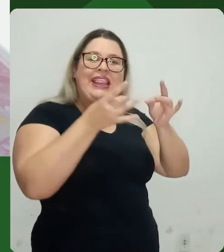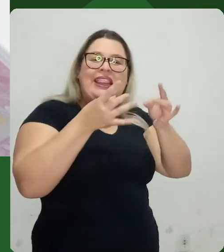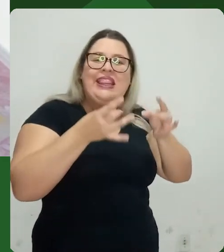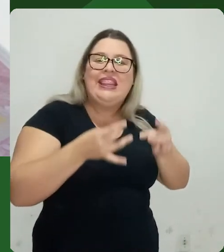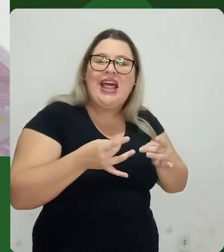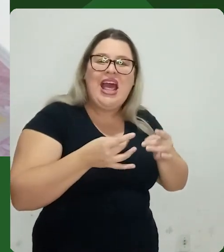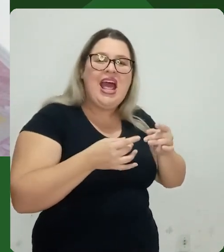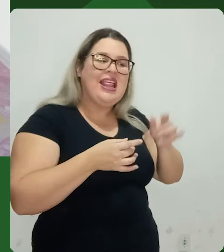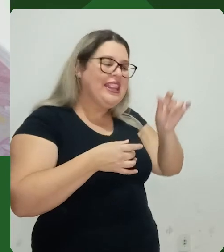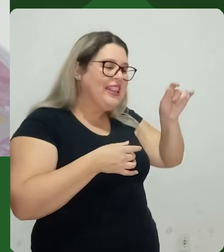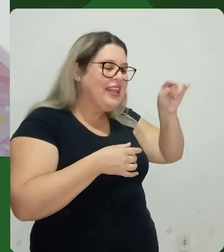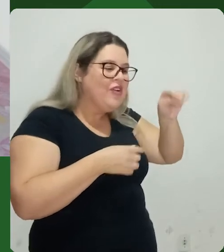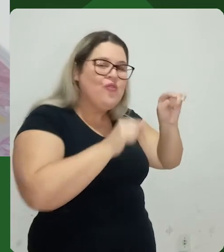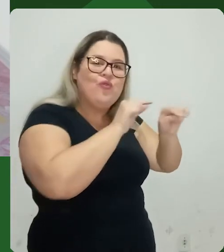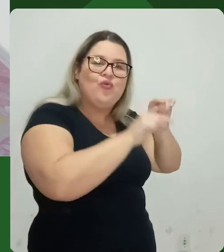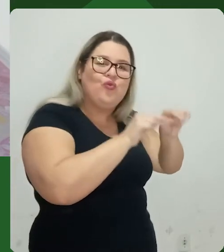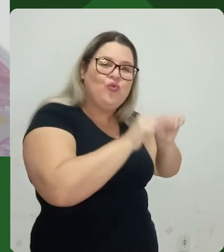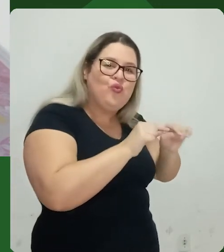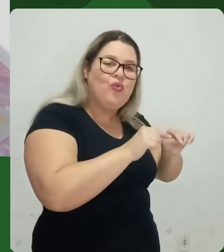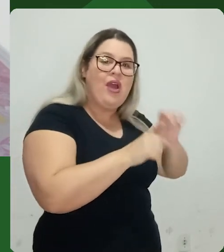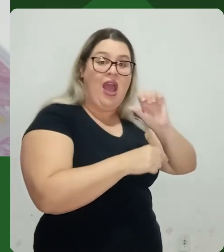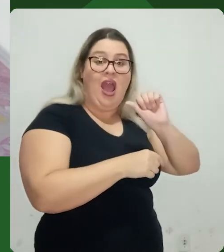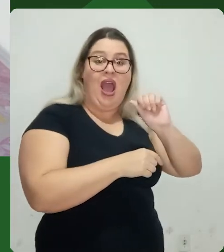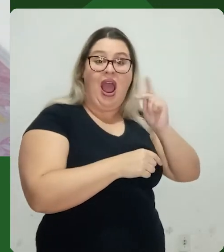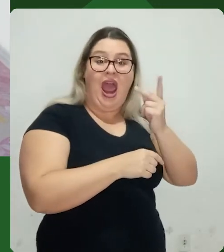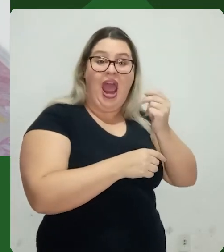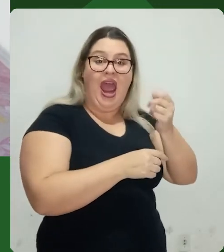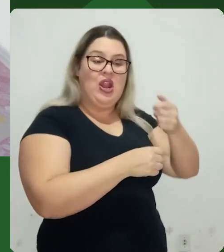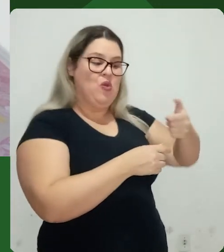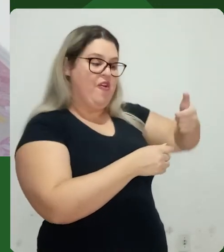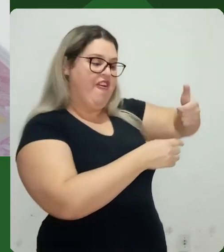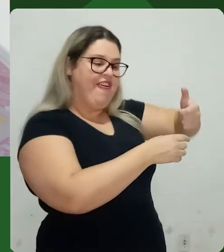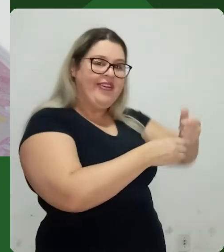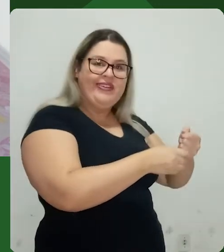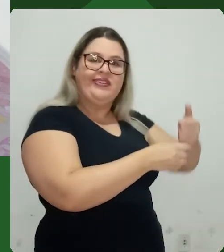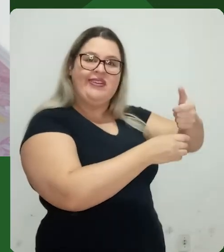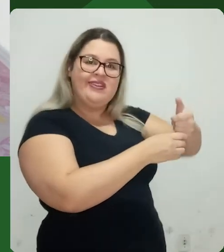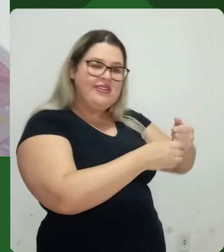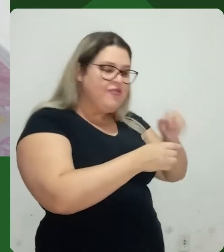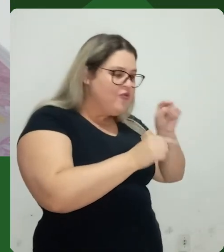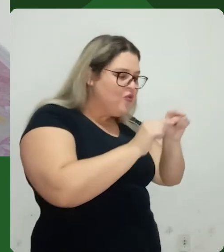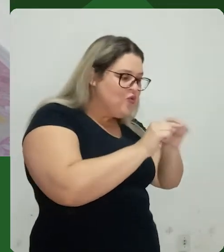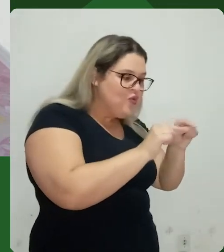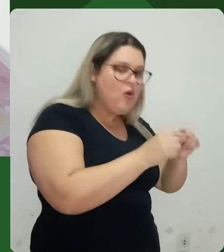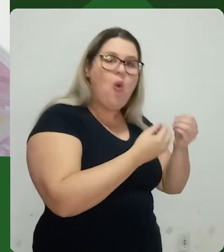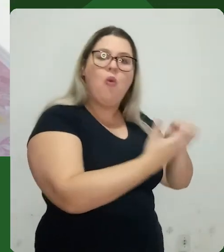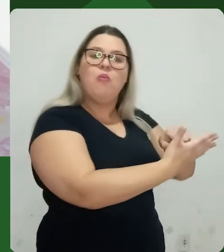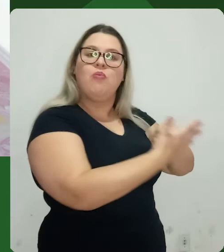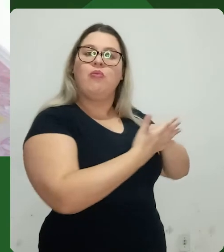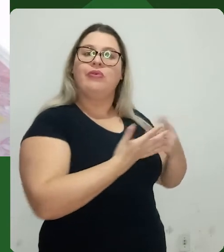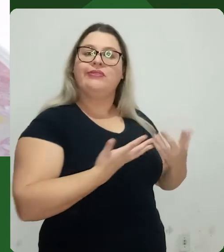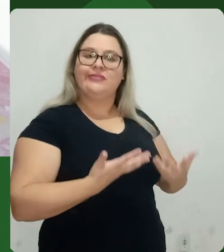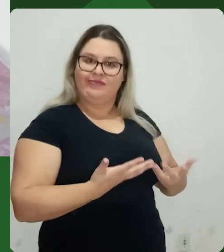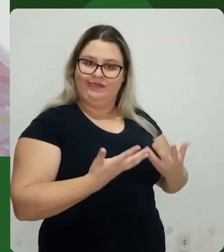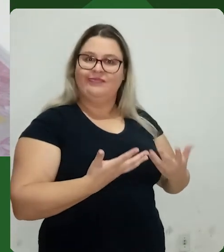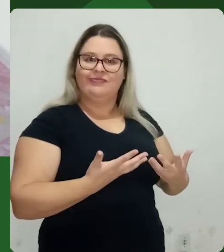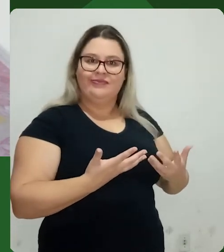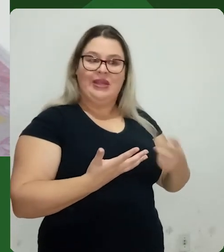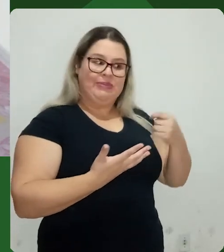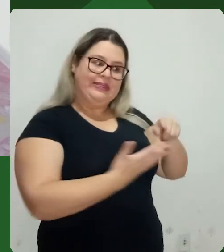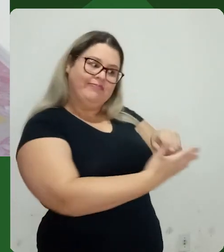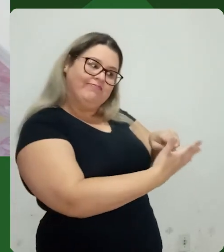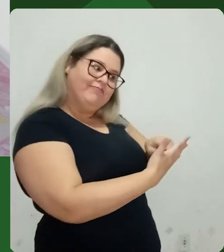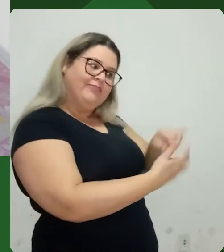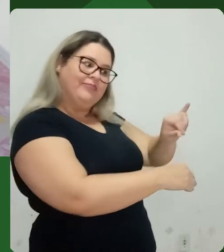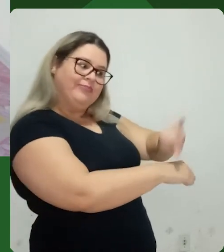principal do produto, que é a parte dos furinhos, que é por onde a gente vai ter o alho sendo exprimido. Eu escolhi essa parte como a parte principal da minha